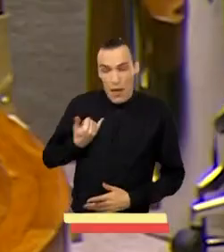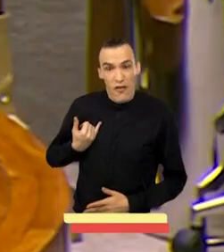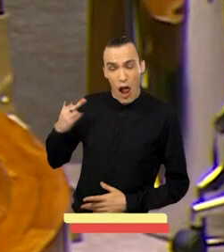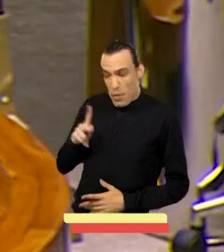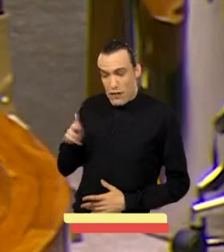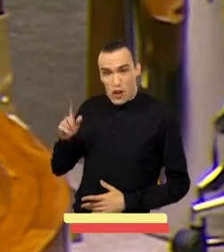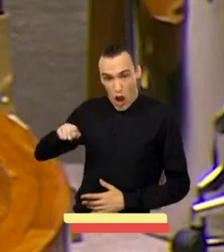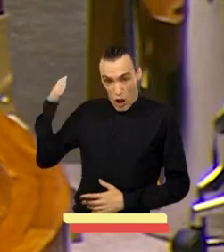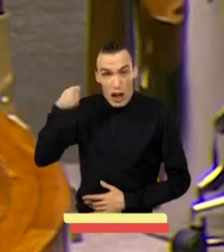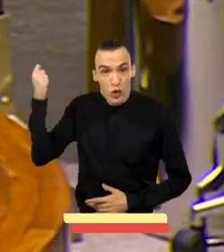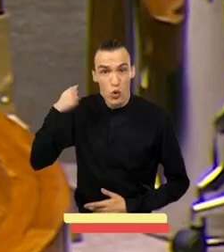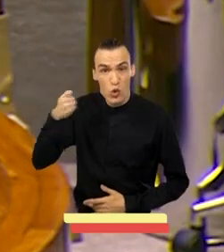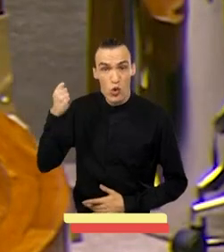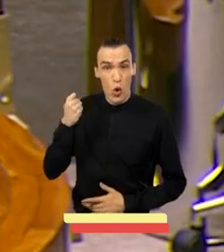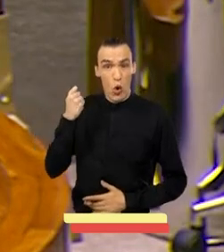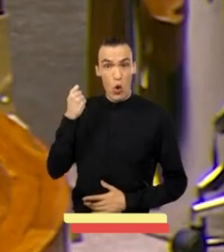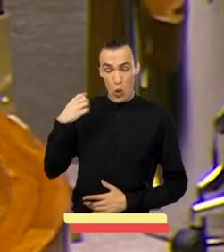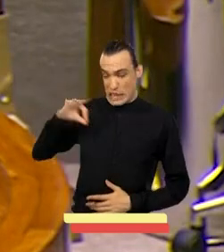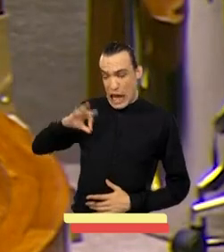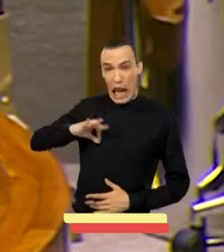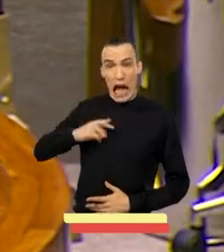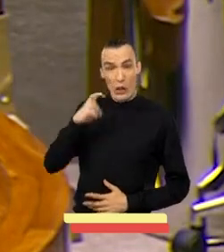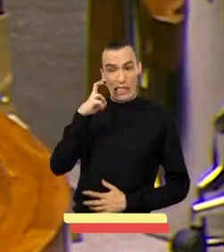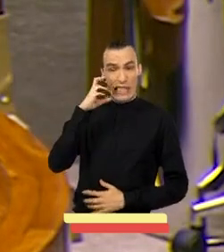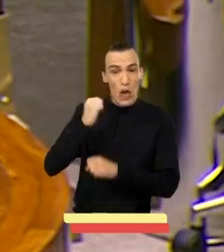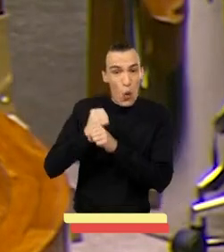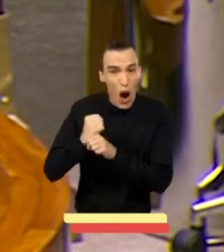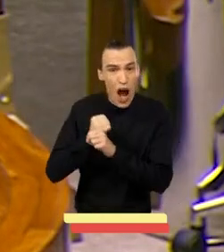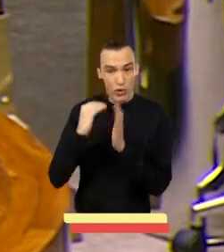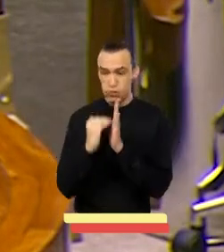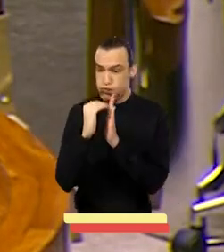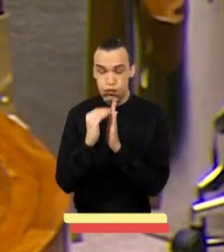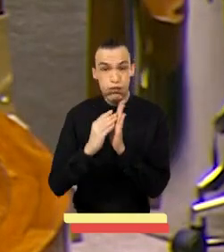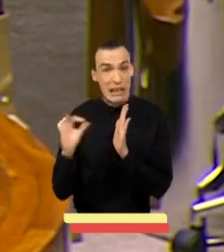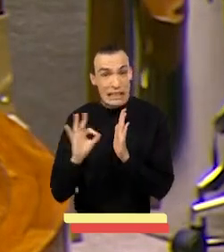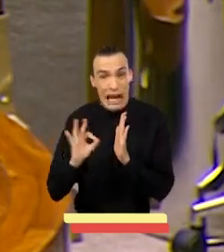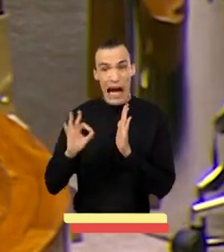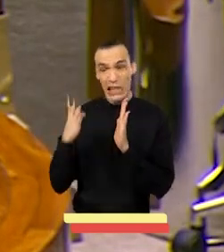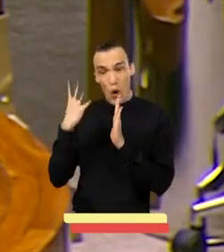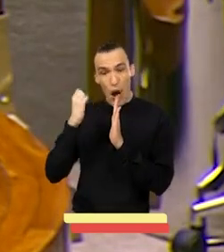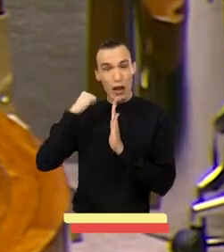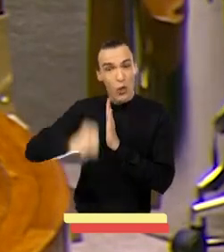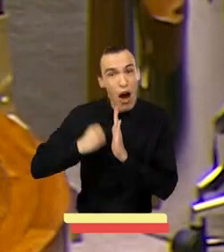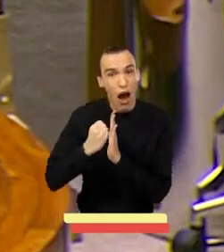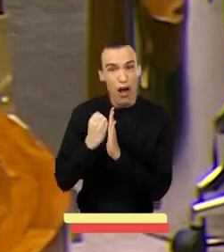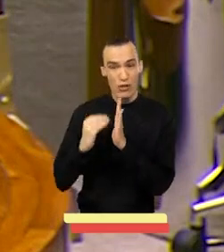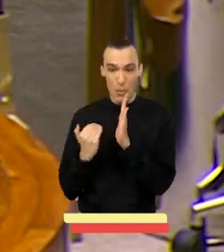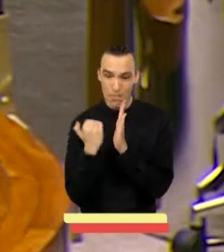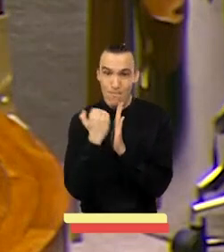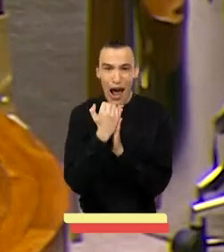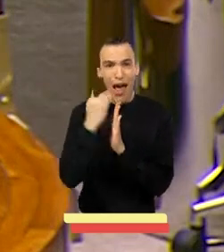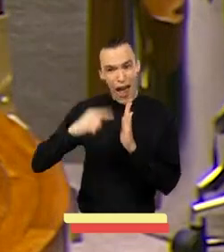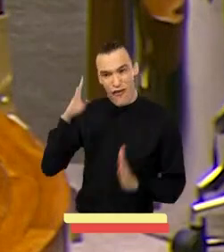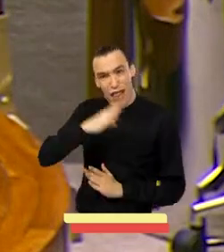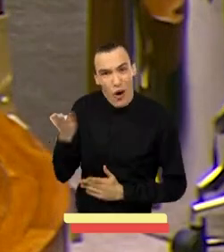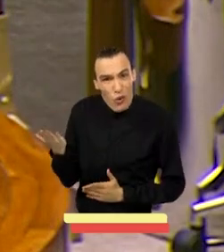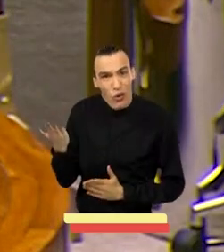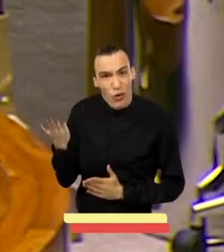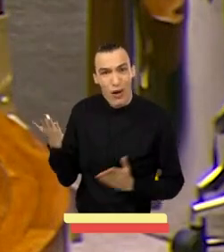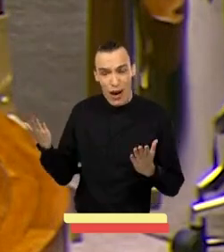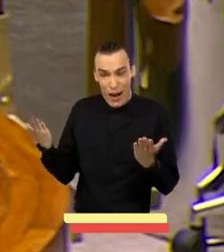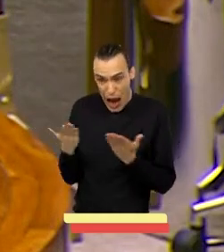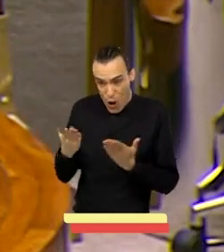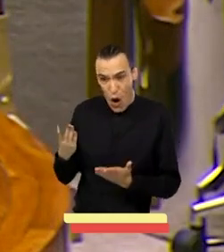Me dizer que uma professora no Rio Grande do Sul que está há 5 anos sem reajuste, há 4 anos com salário parcelado, é o